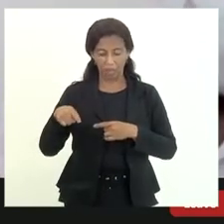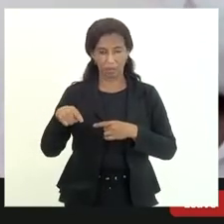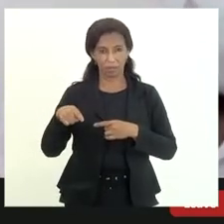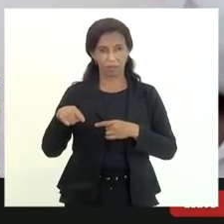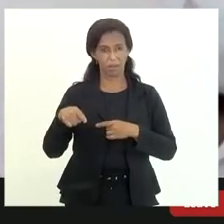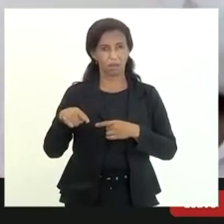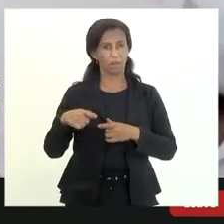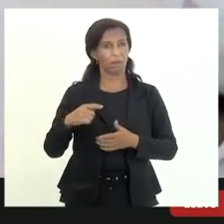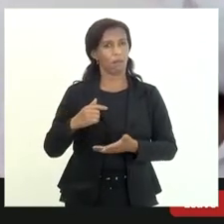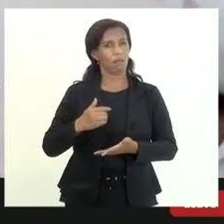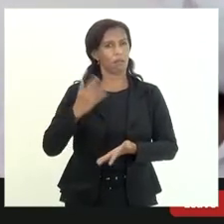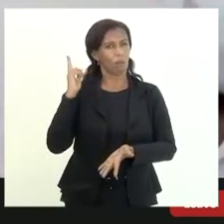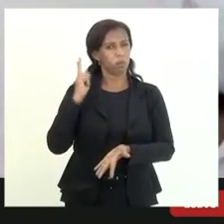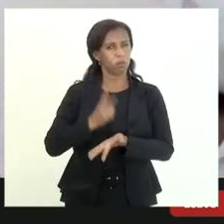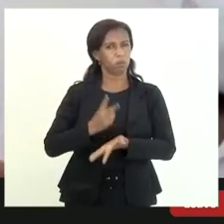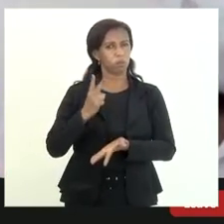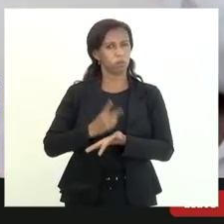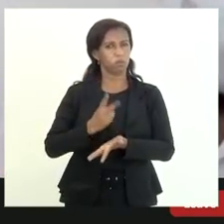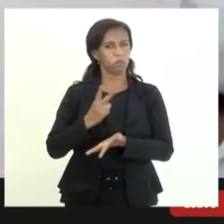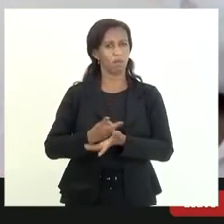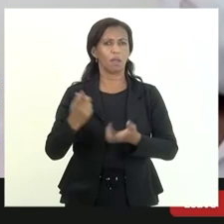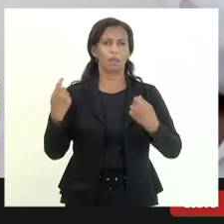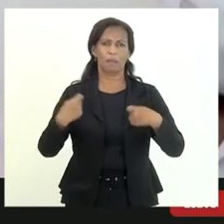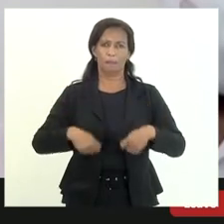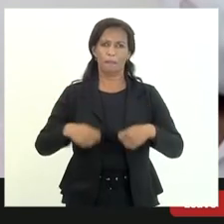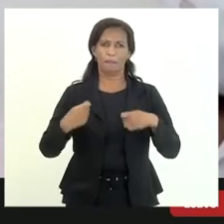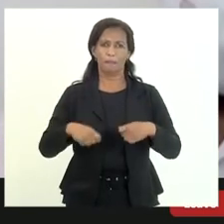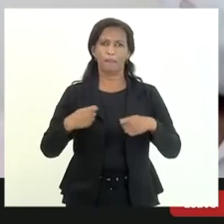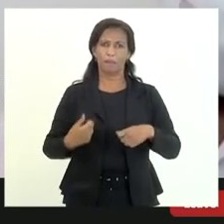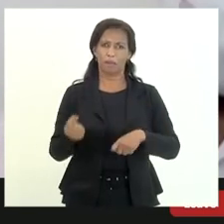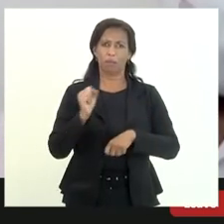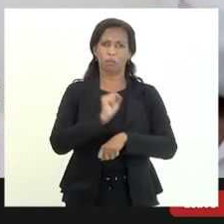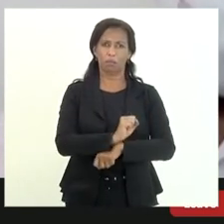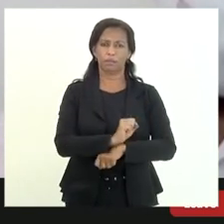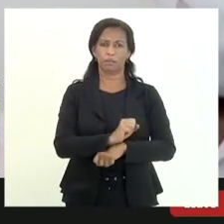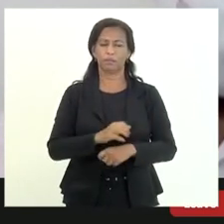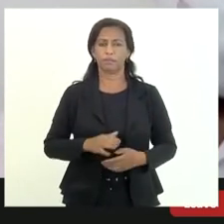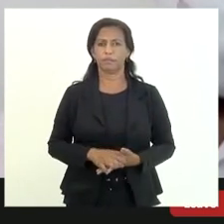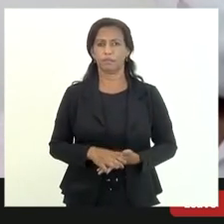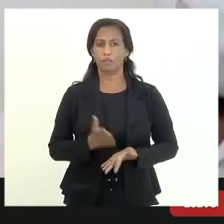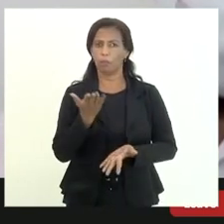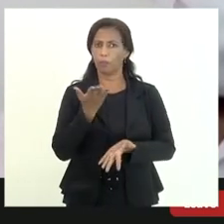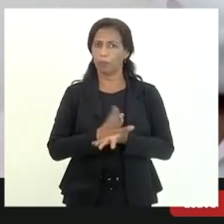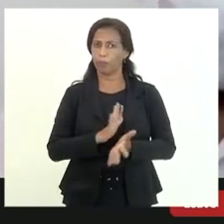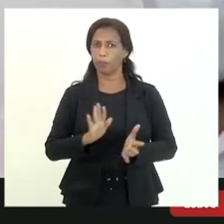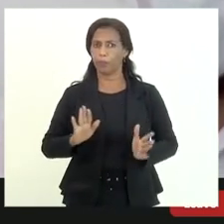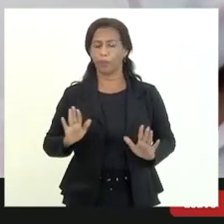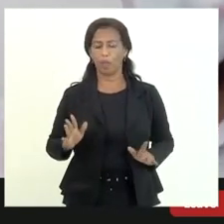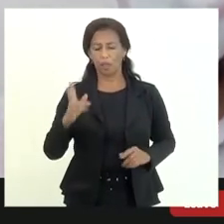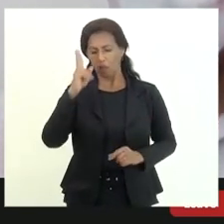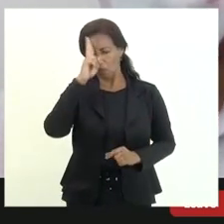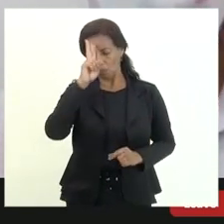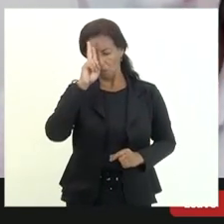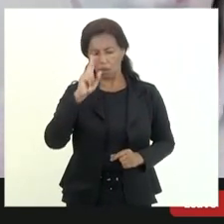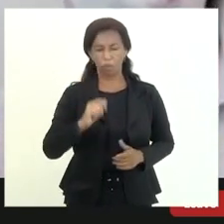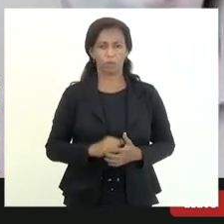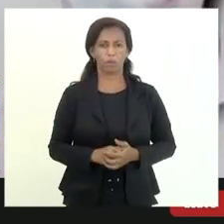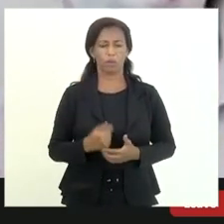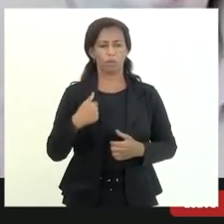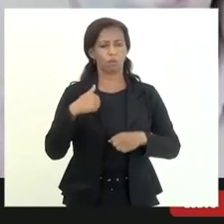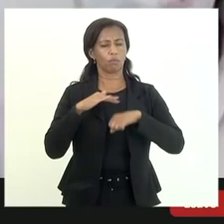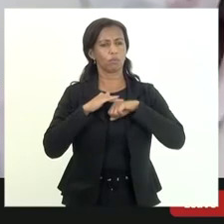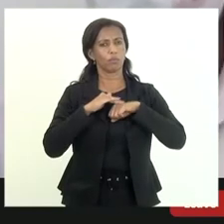recorrências também isso tem que ter um dá um baixa né eu me lembro que uma vez eu fui